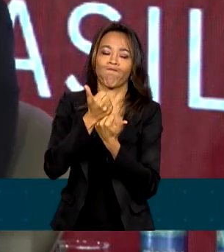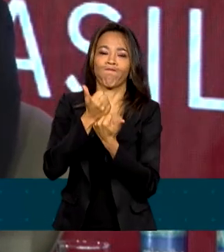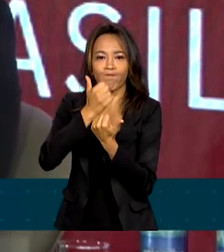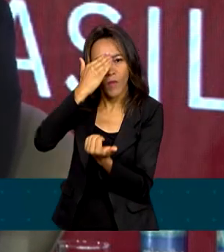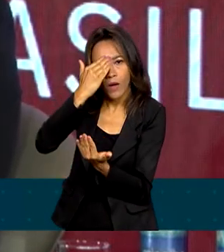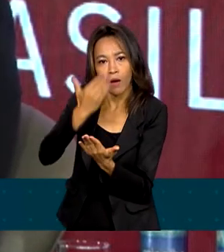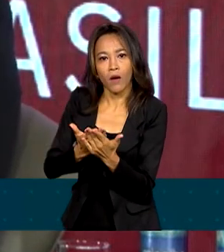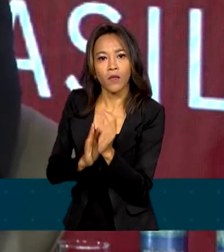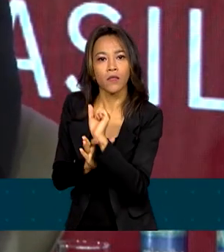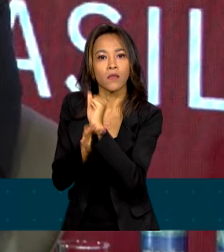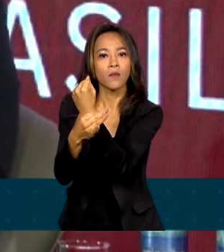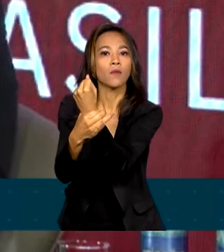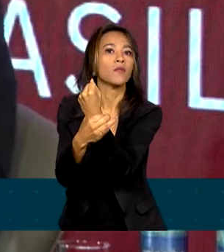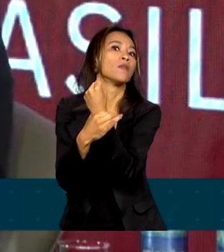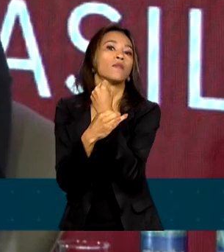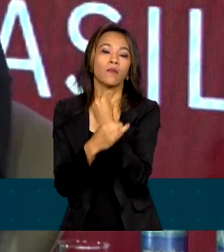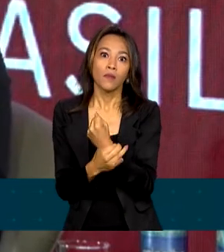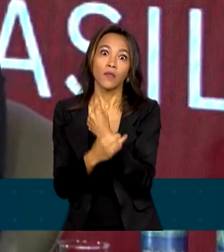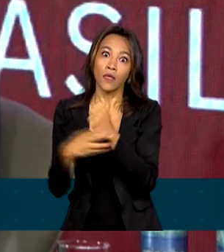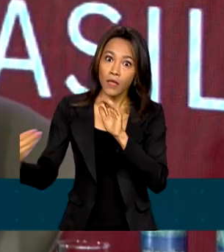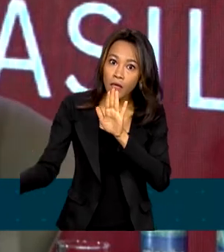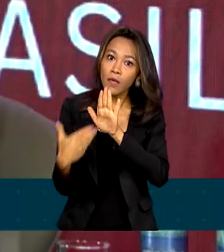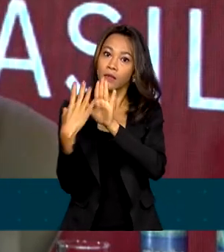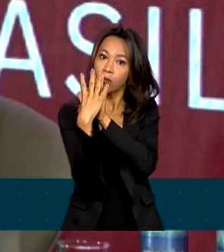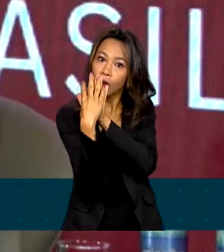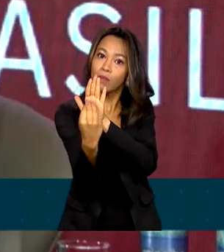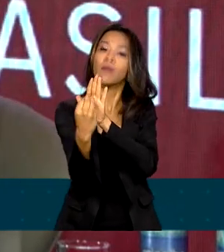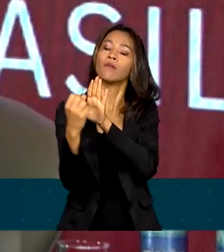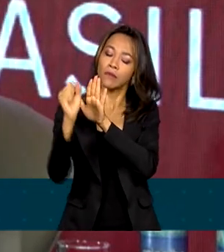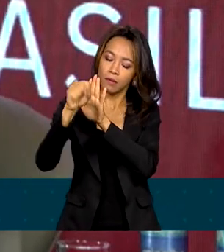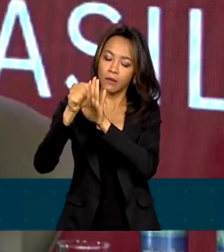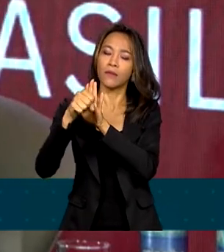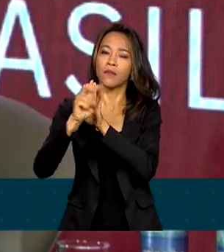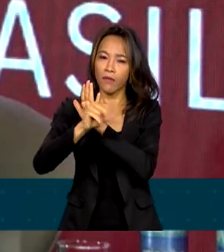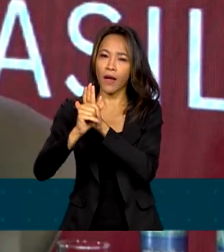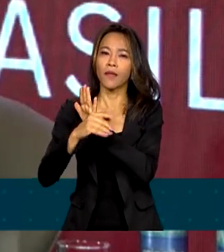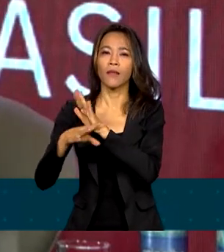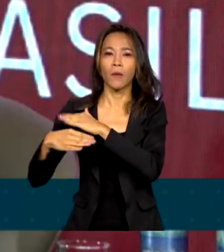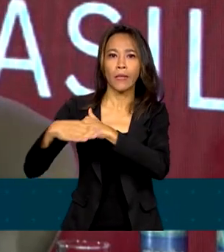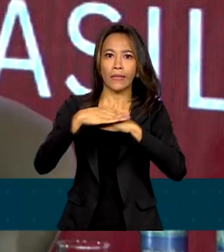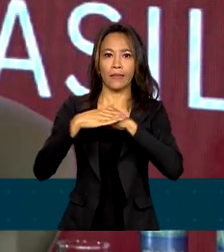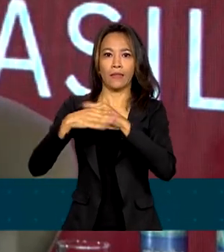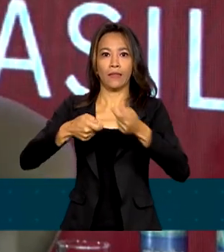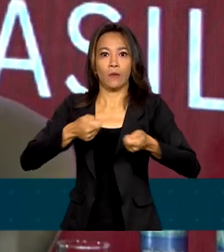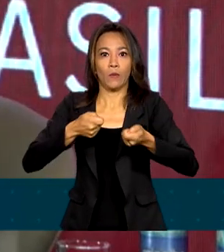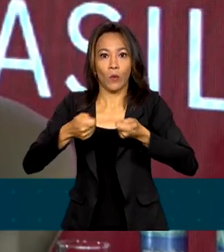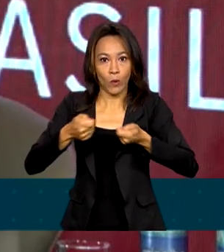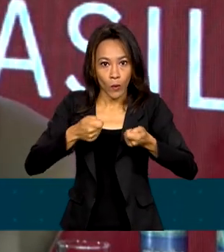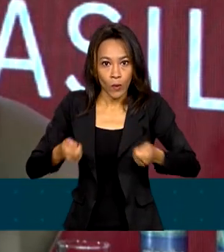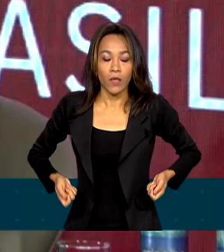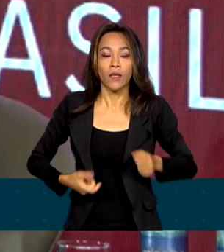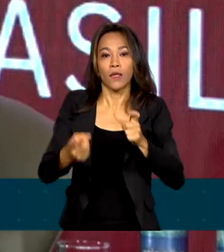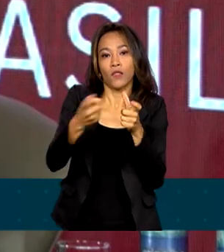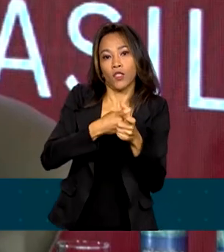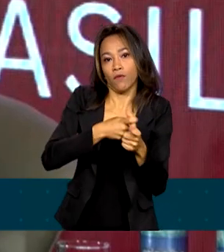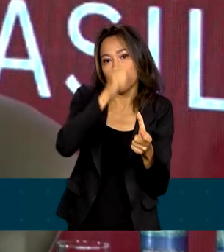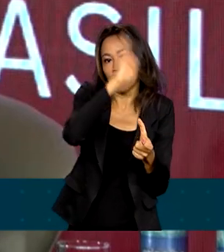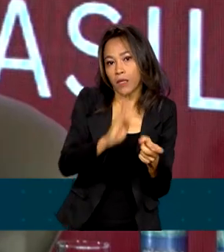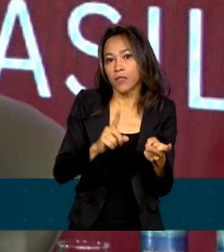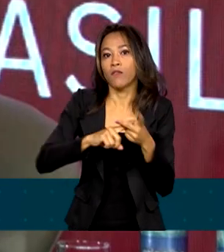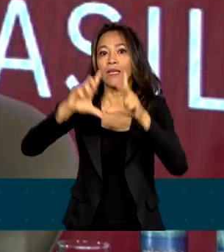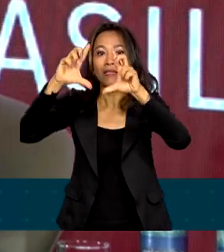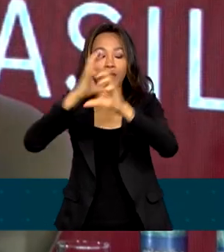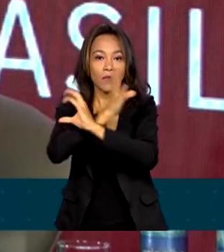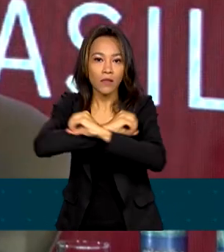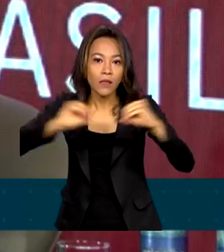credibilidade e a convicção de que o arcabouço fiscal vai sim estabilizar a dívida pública no Brasil, vai zerar déficit